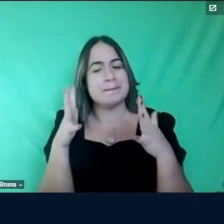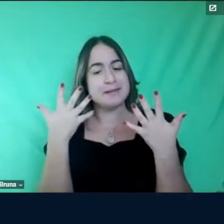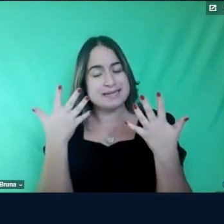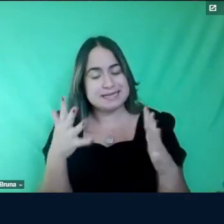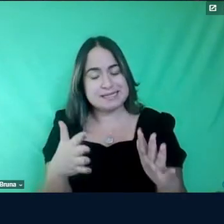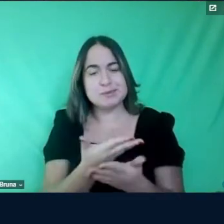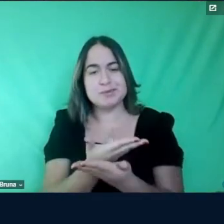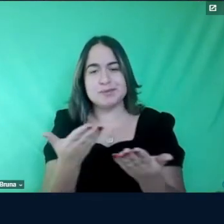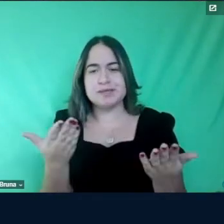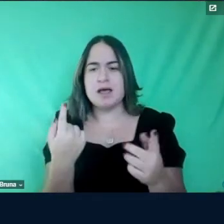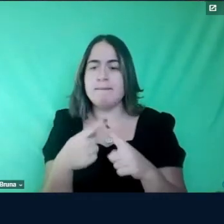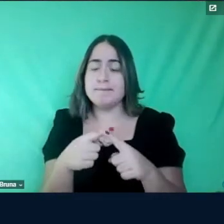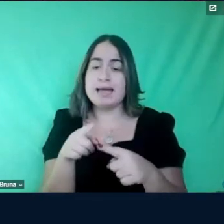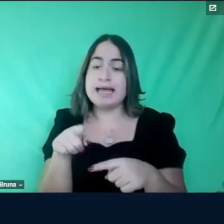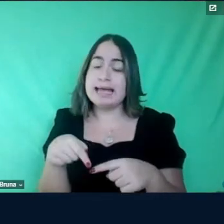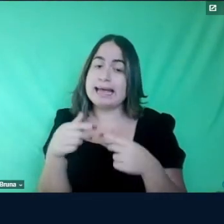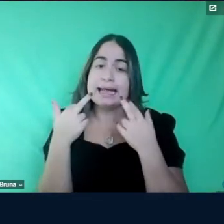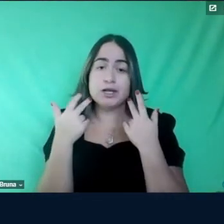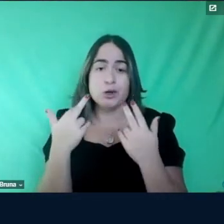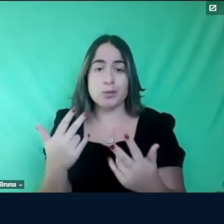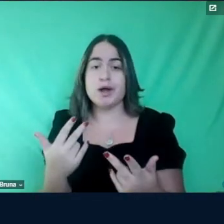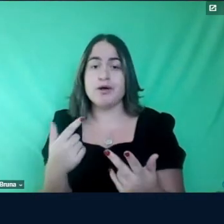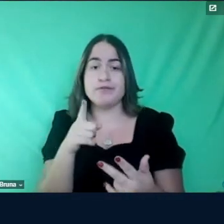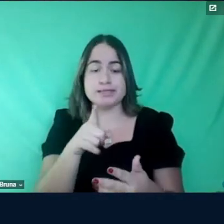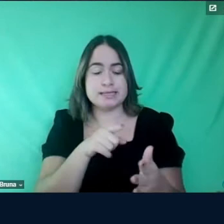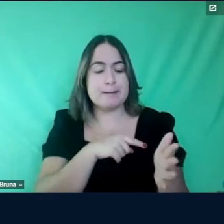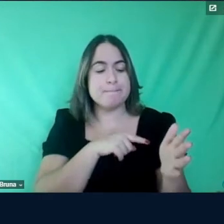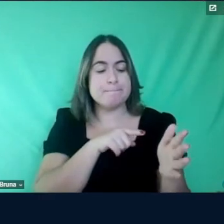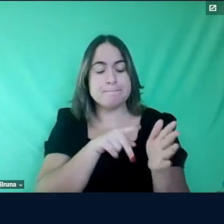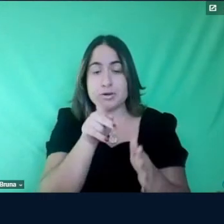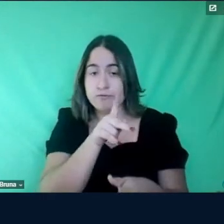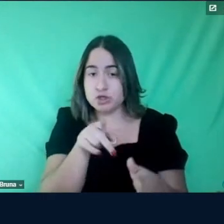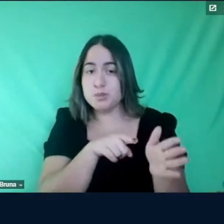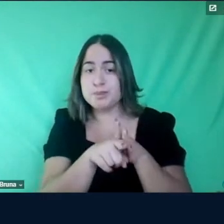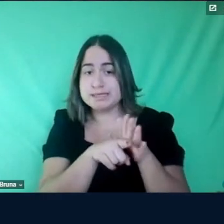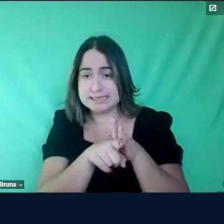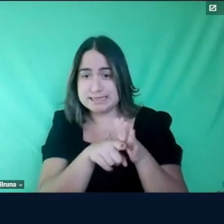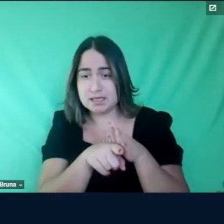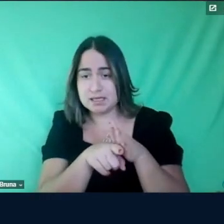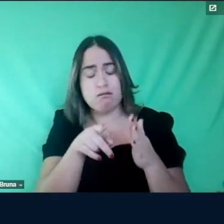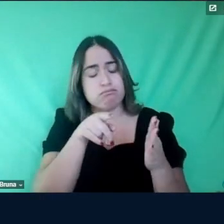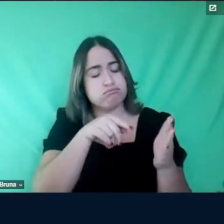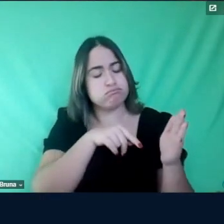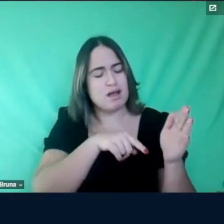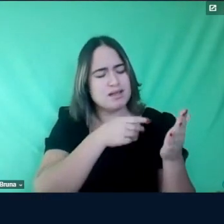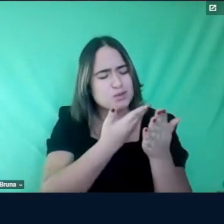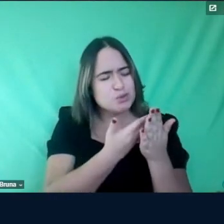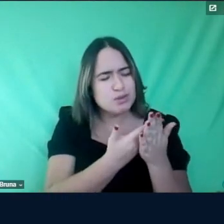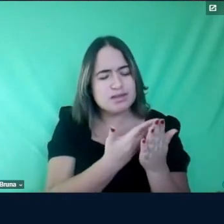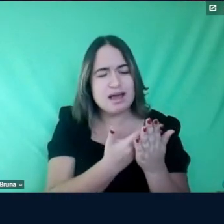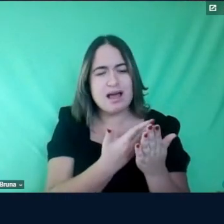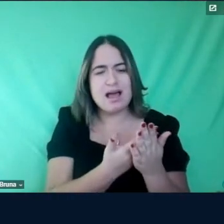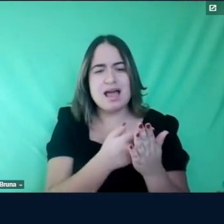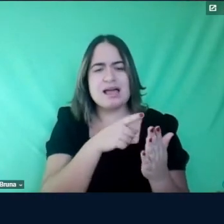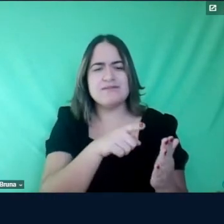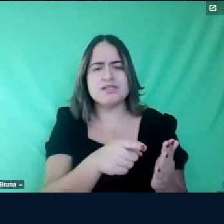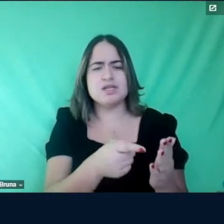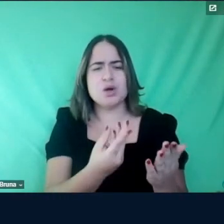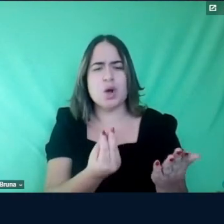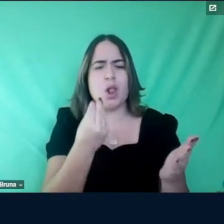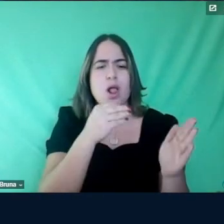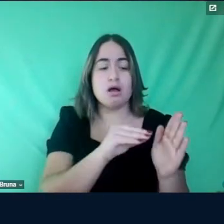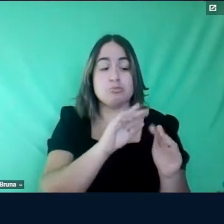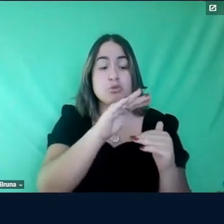porque é muito comum você ser professor pesquisador, analisar um par e, de alguma maneira, você se colocar hierarquicamente